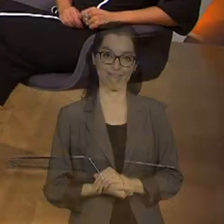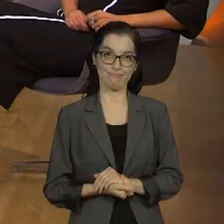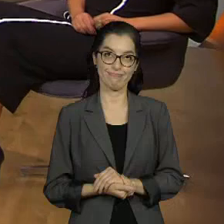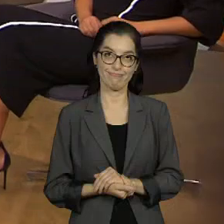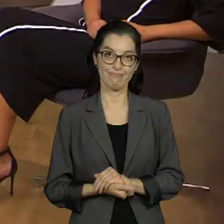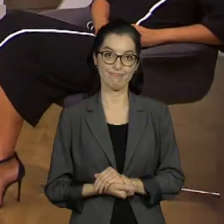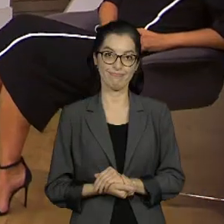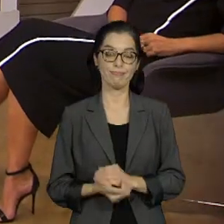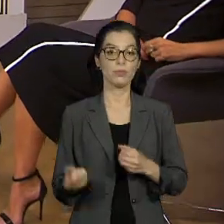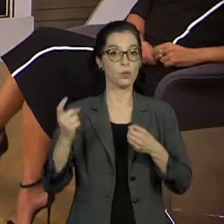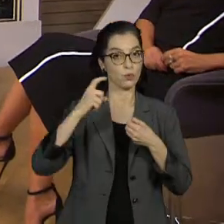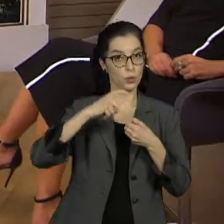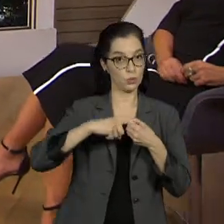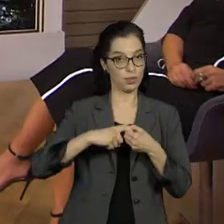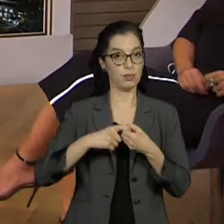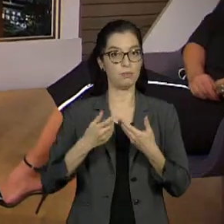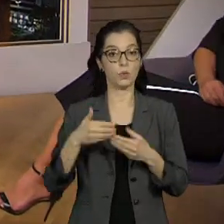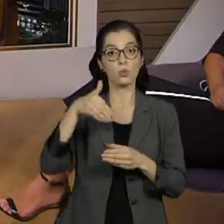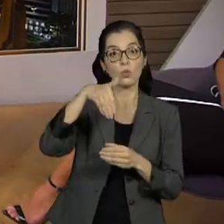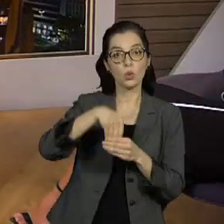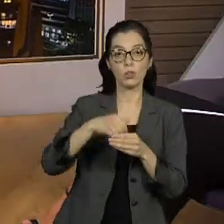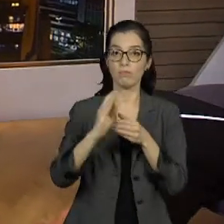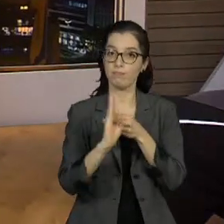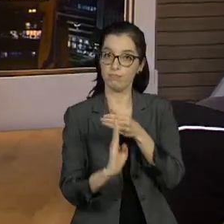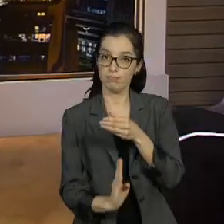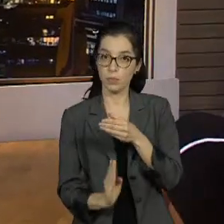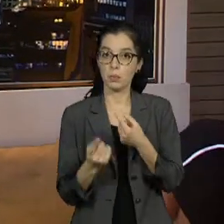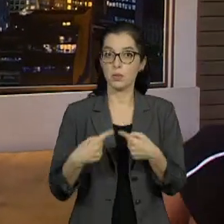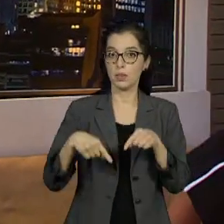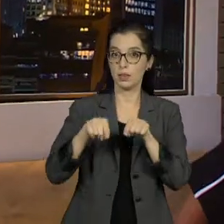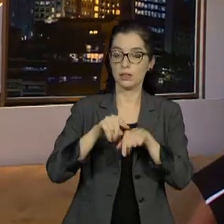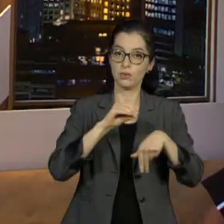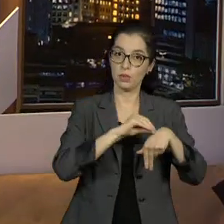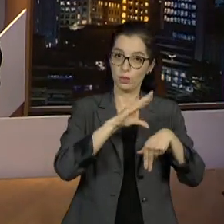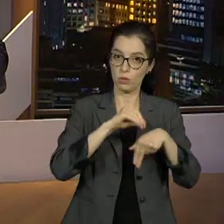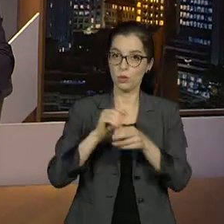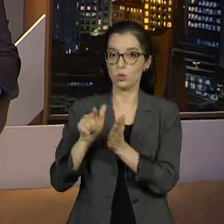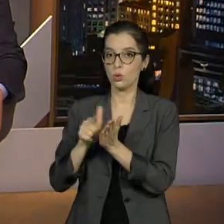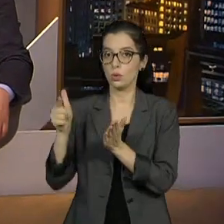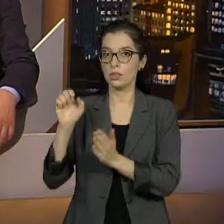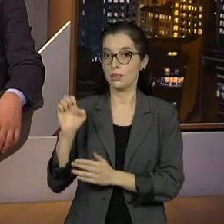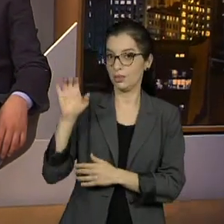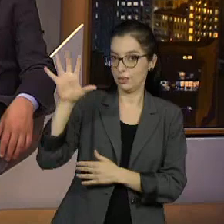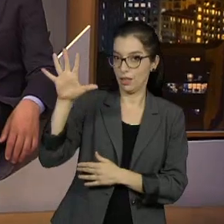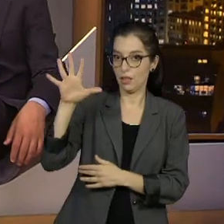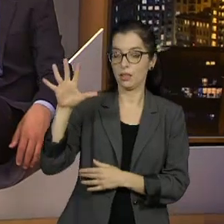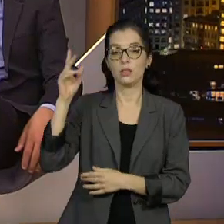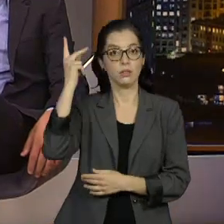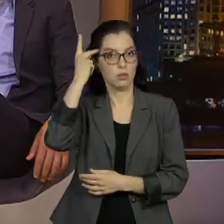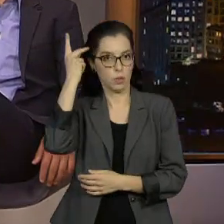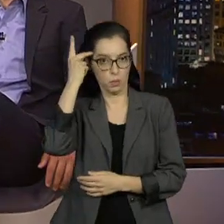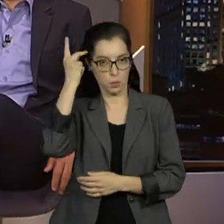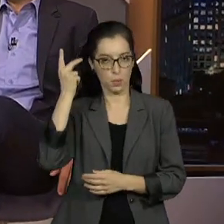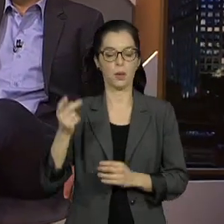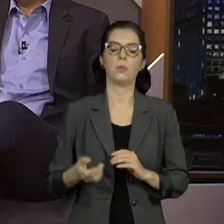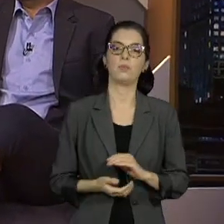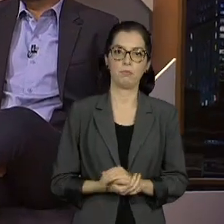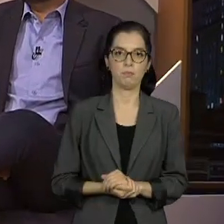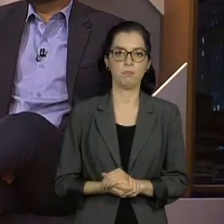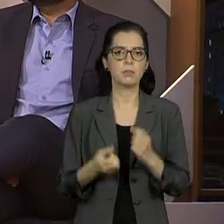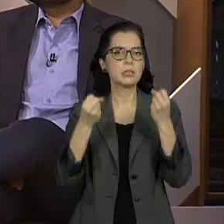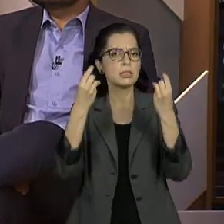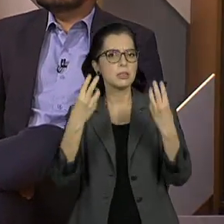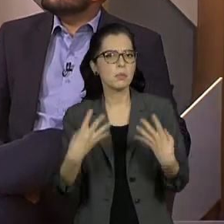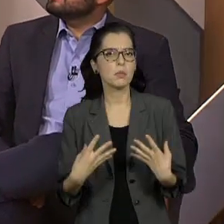Estamos de volta com o De Olho no Voto, uma parceria da TV Cultura com o Estadão. A gente já falou aqui que a volatilidade do eleitorado